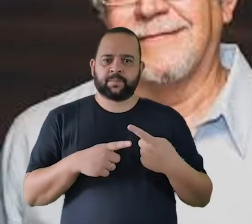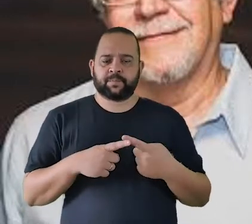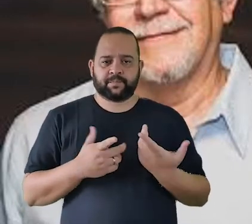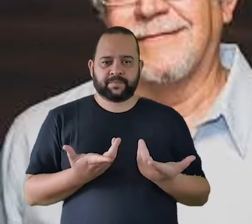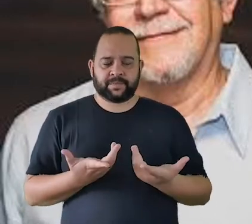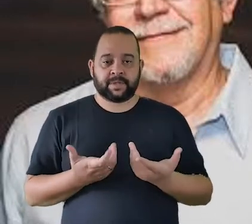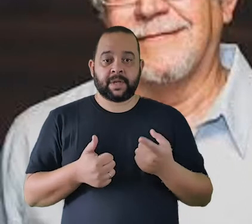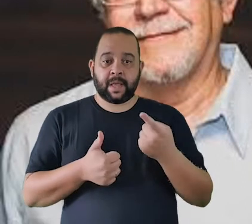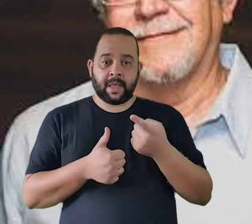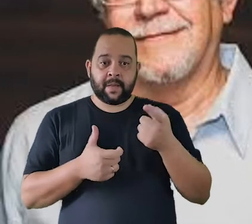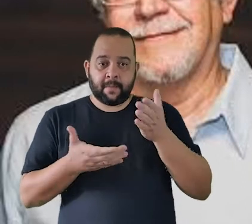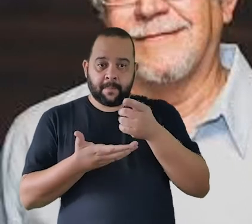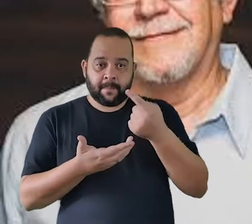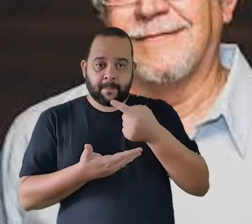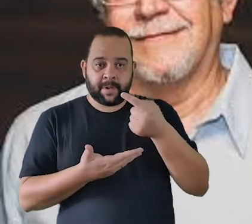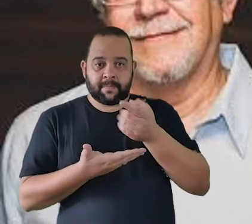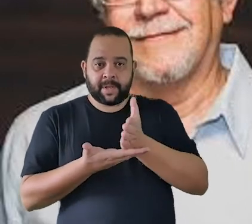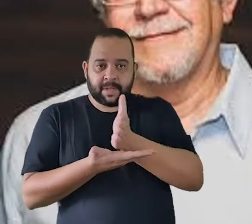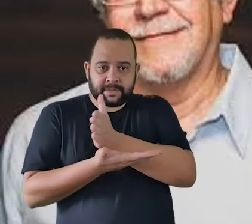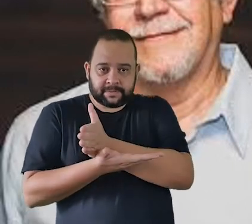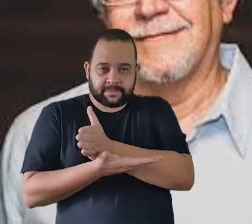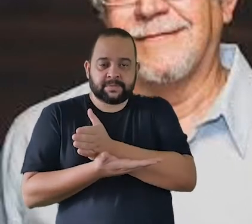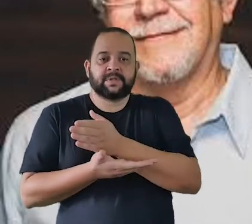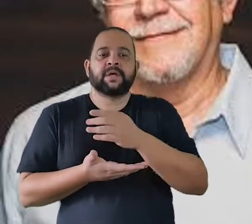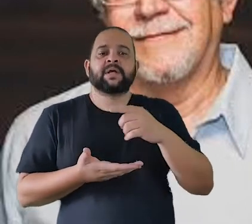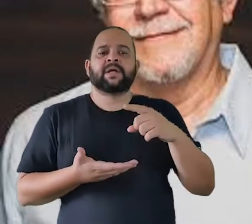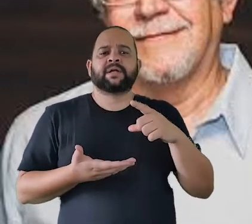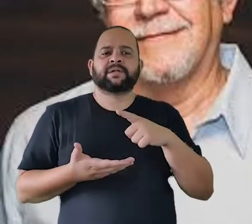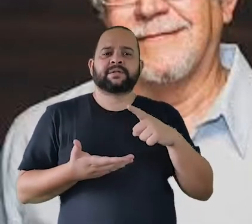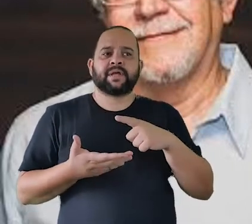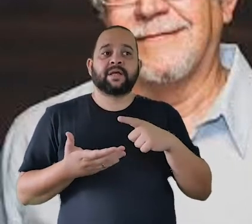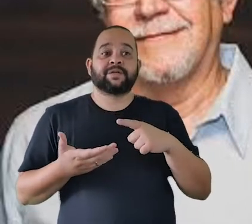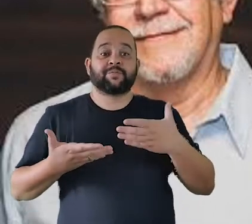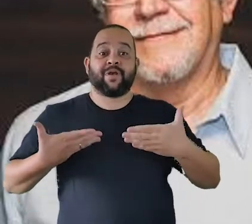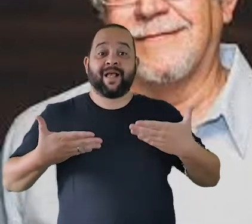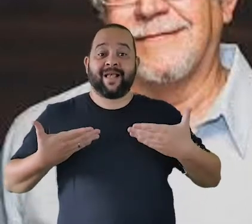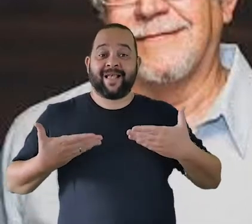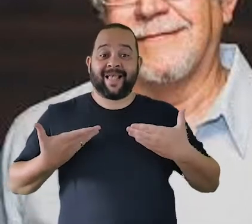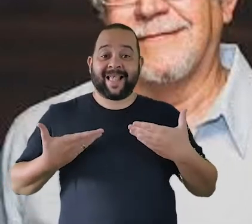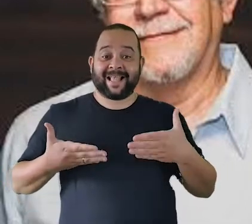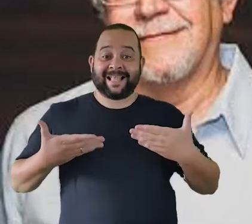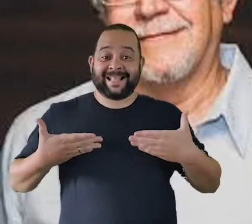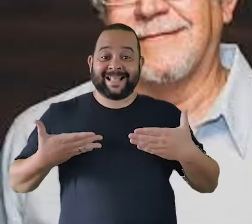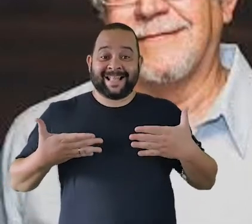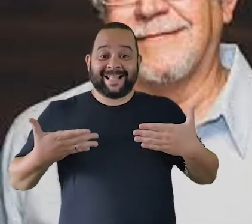a primeira parte, em uns pizzicatos, tocando, ela é muito alegre.